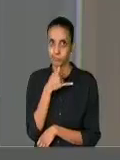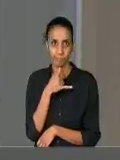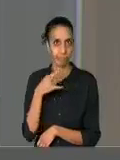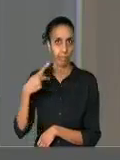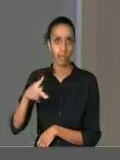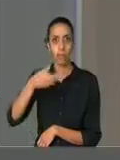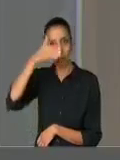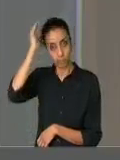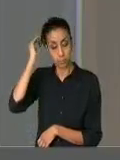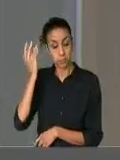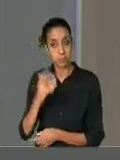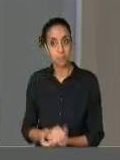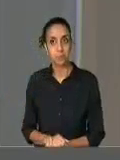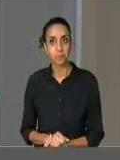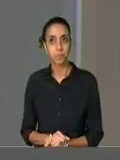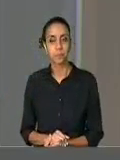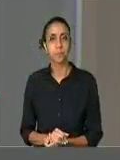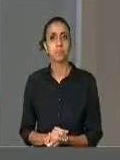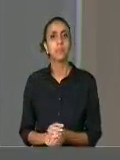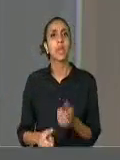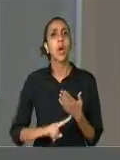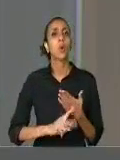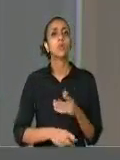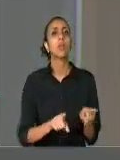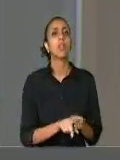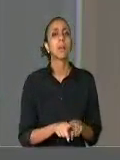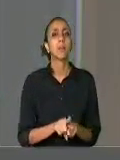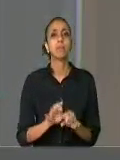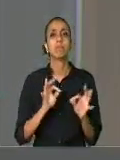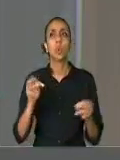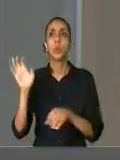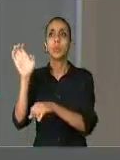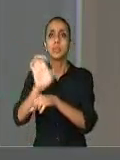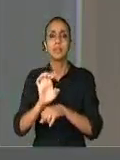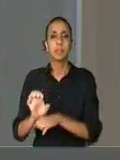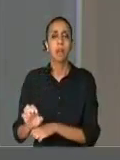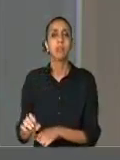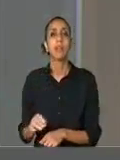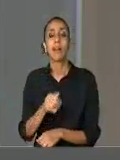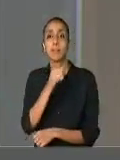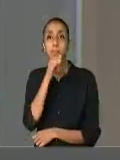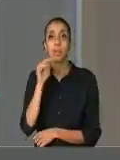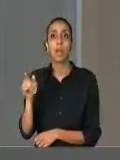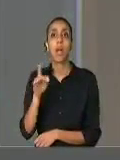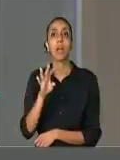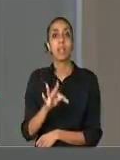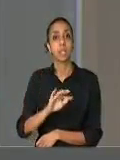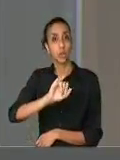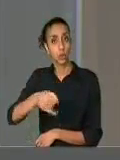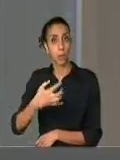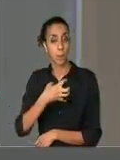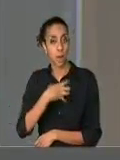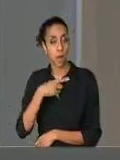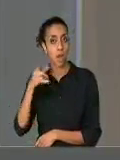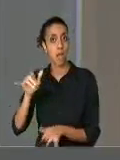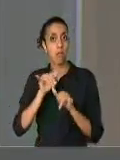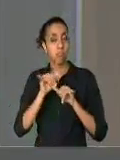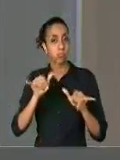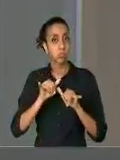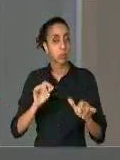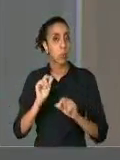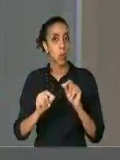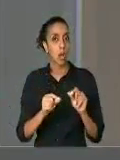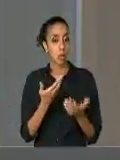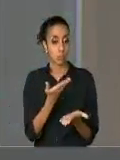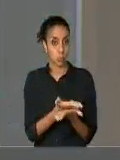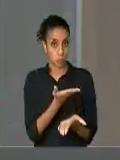tem repercussão também nos estados e nos poderes. O Tribunal de Justiça do Estado da Bahia acaba de divulgar um estudo